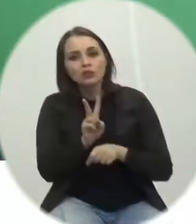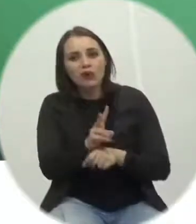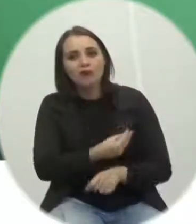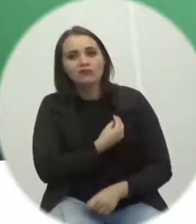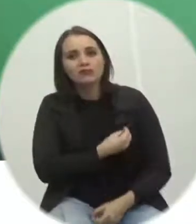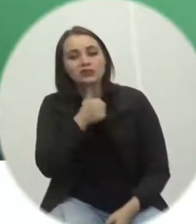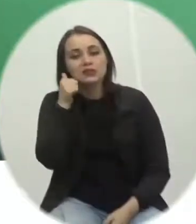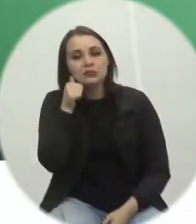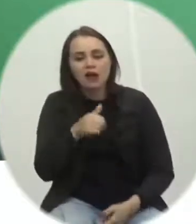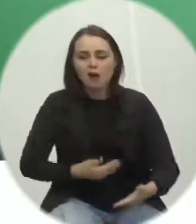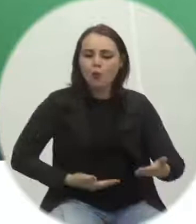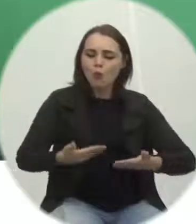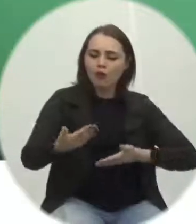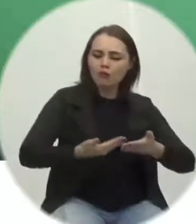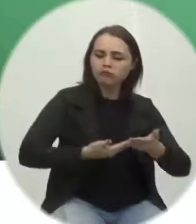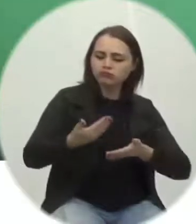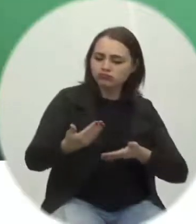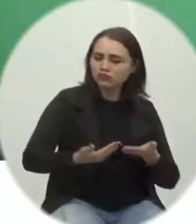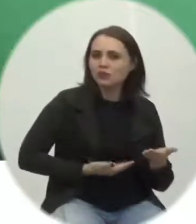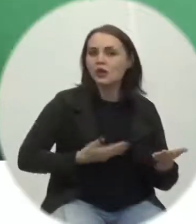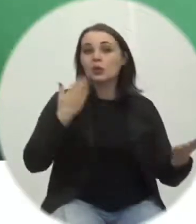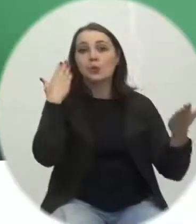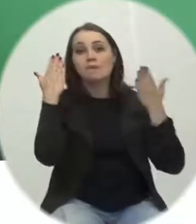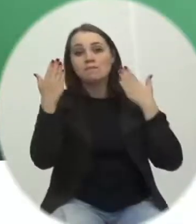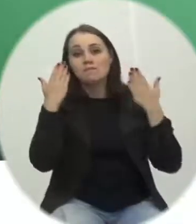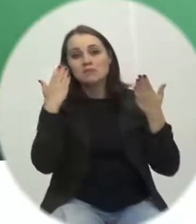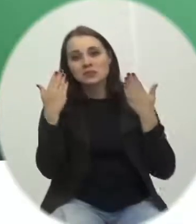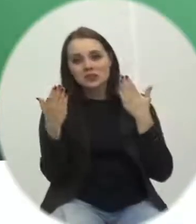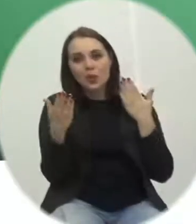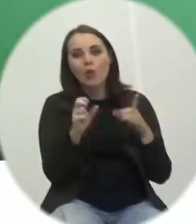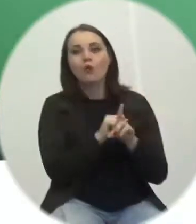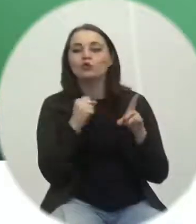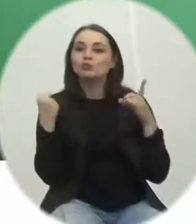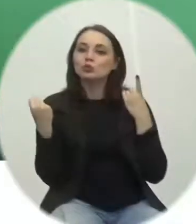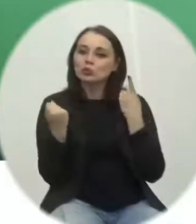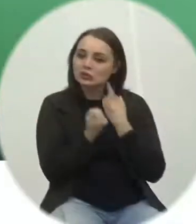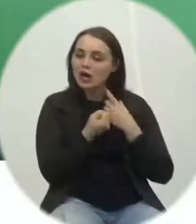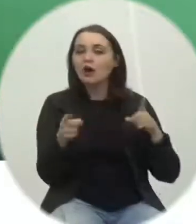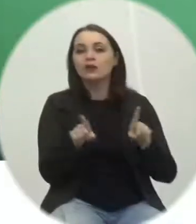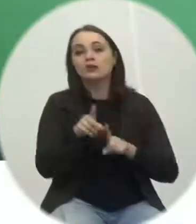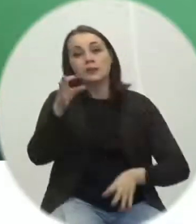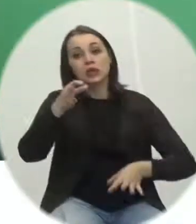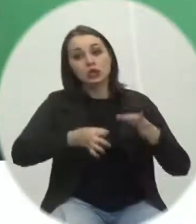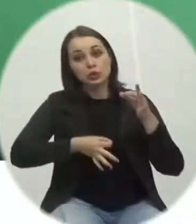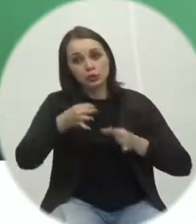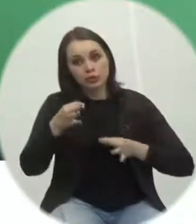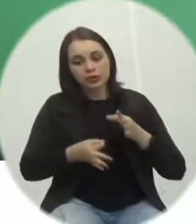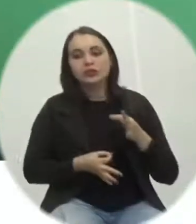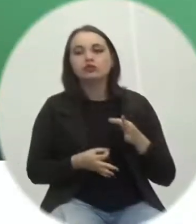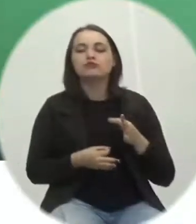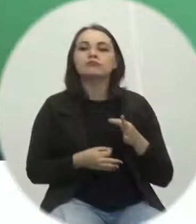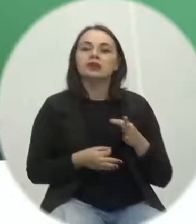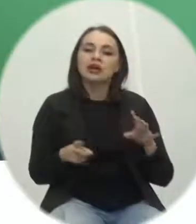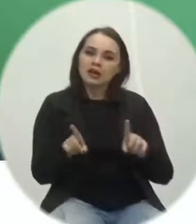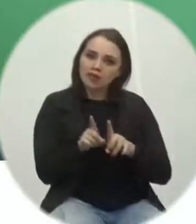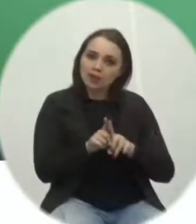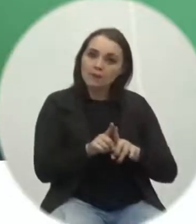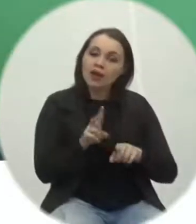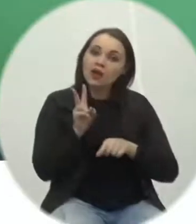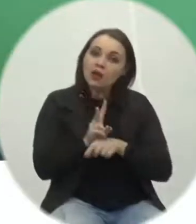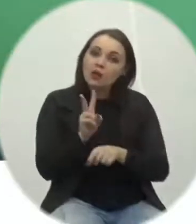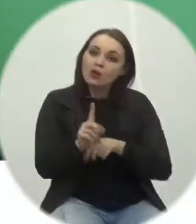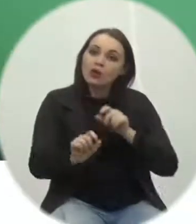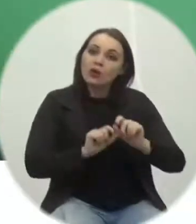garantir o atendimento psicológico, social e também jurídico. Mais do que isso, ele também prevê a